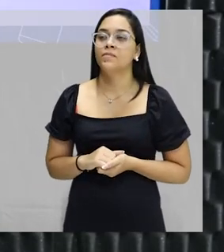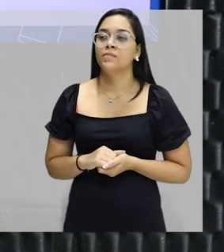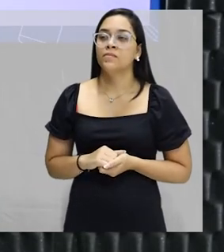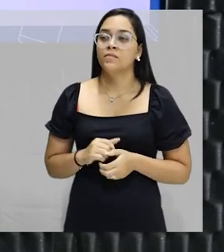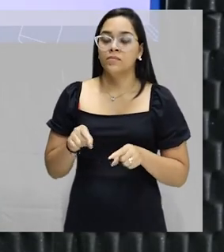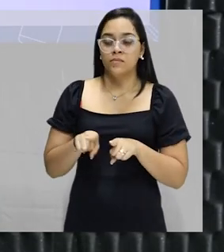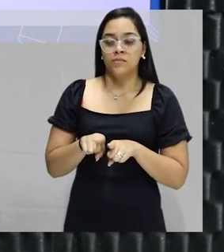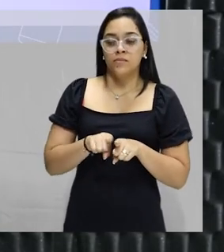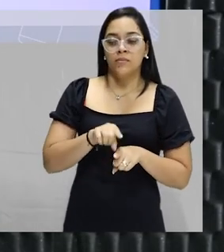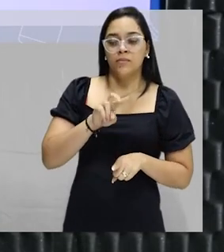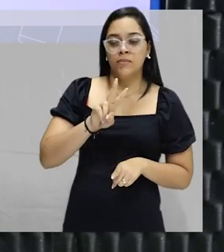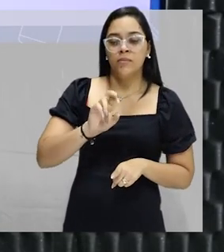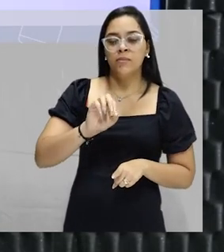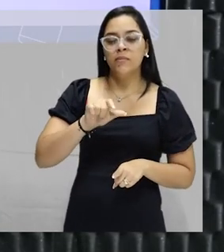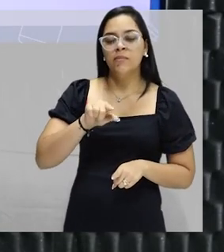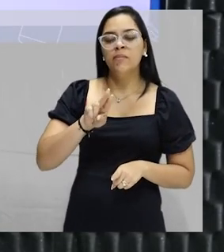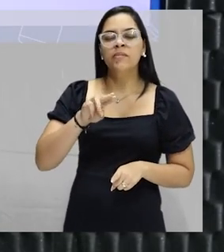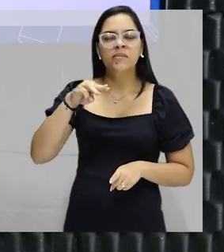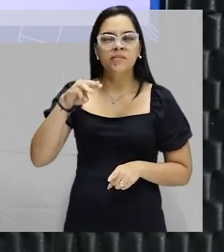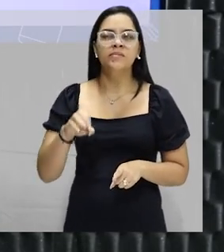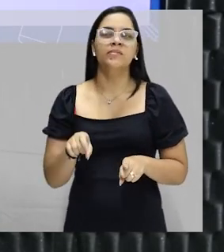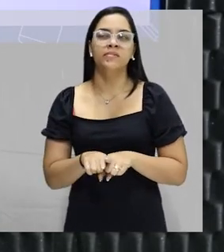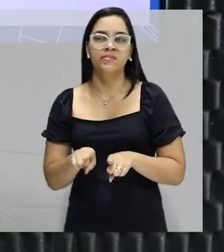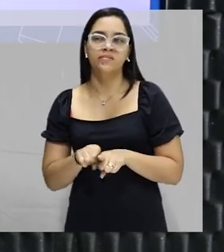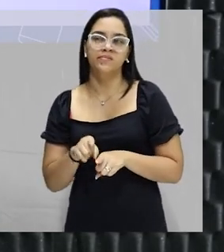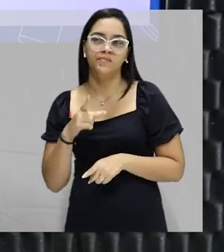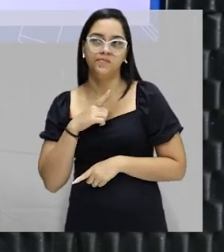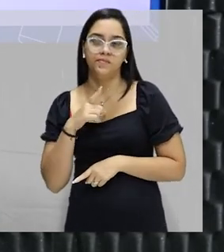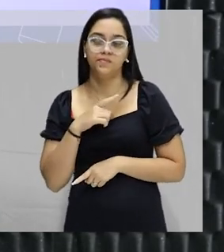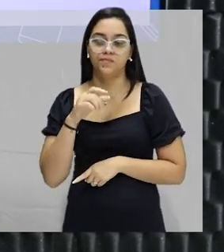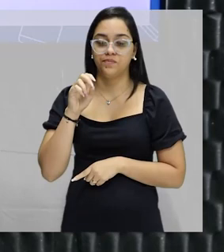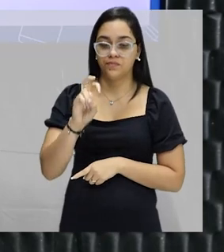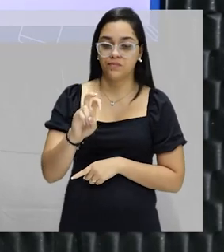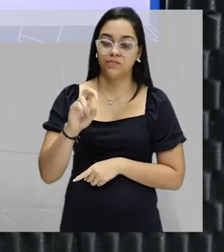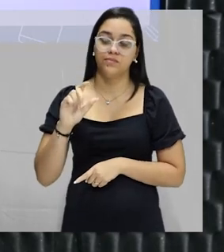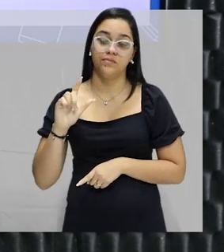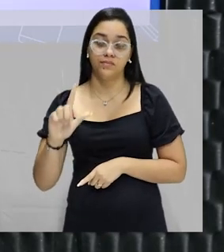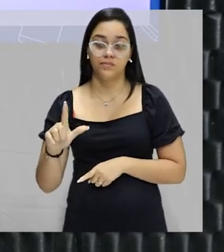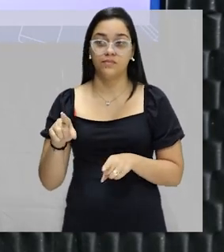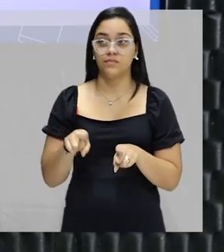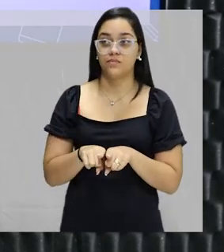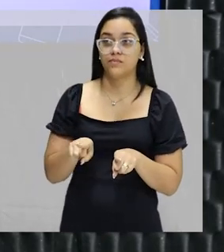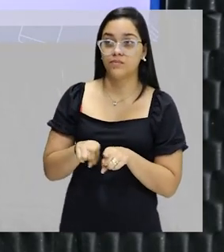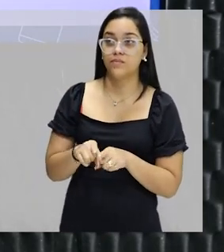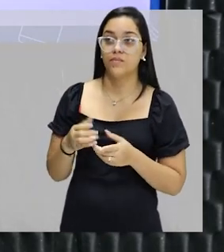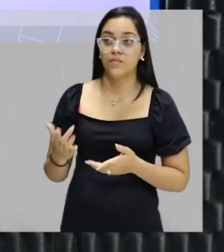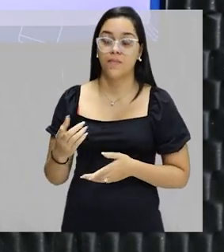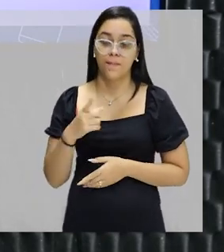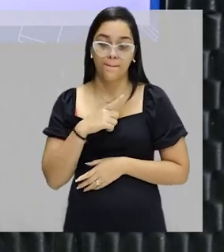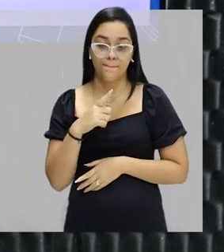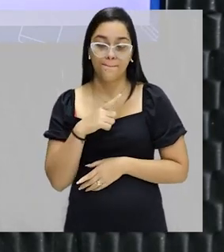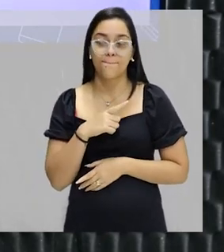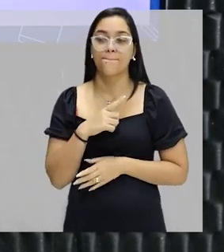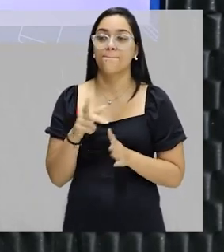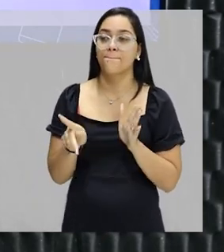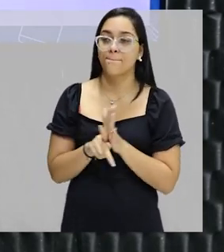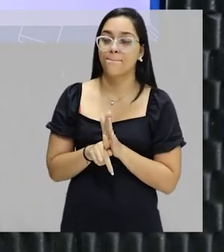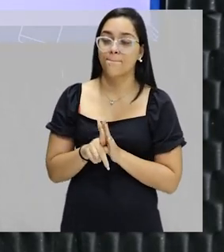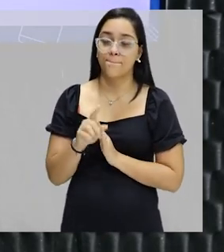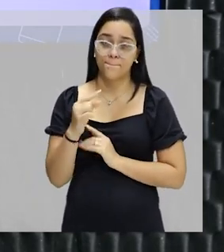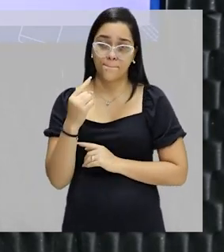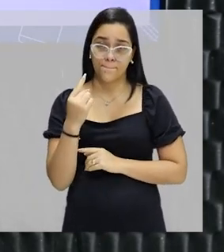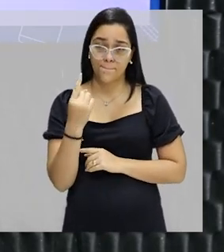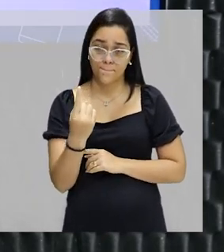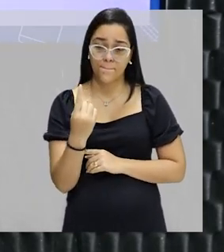O volume da solução, o volume de sangue é o volume de 5 litros. E a concentração, no caso, a concentração comum,